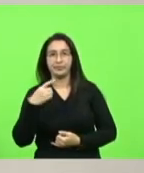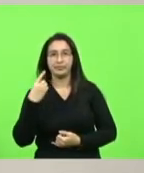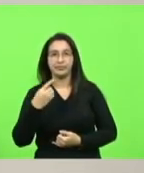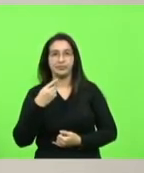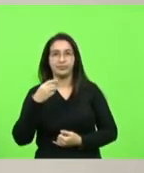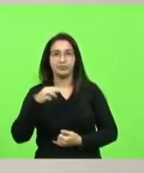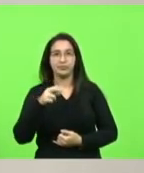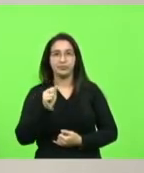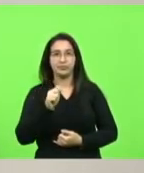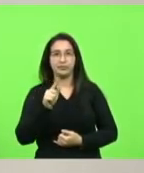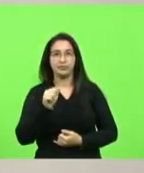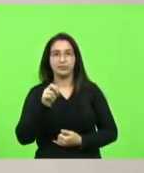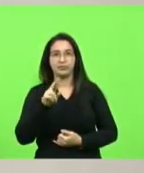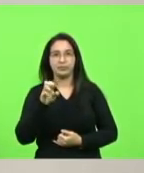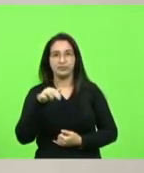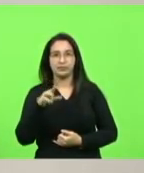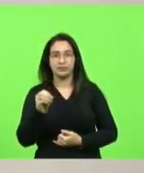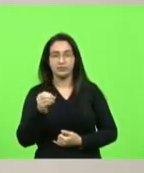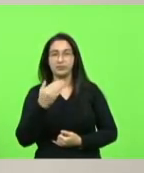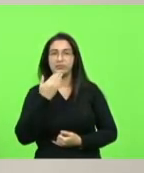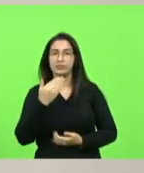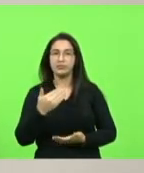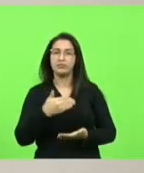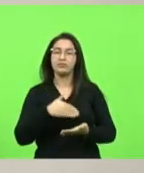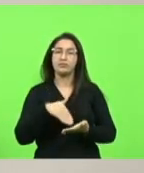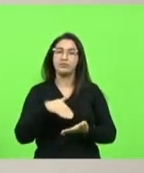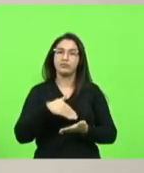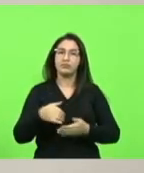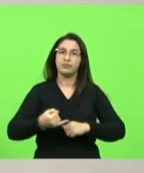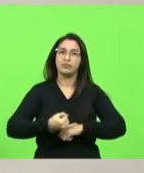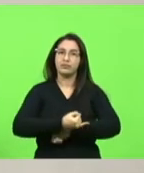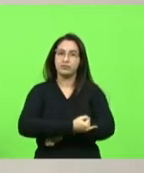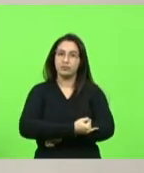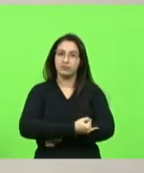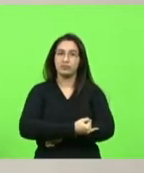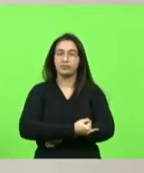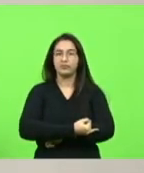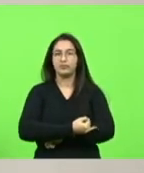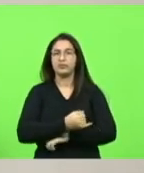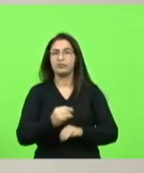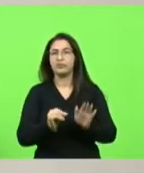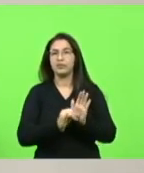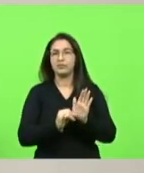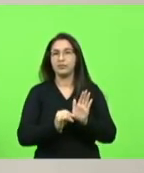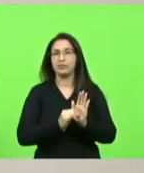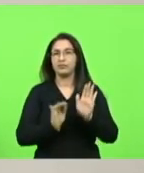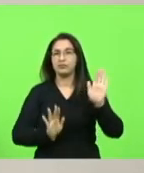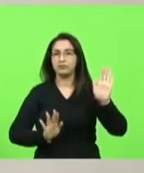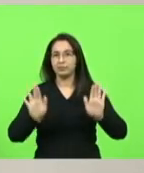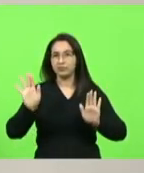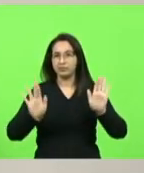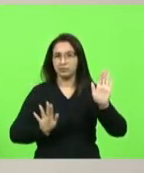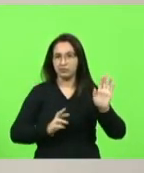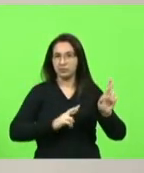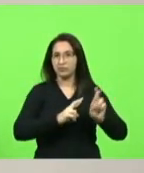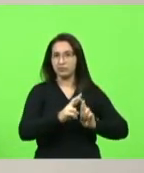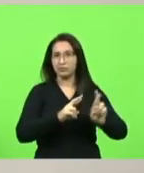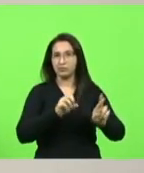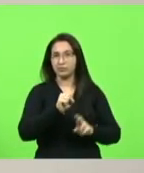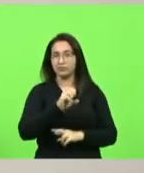Martins solicitando ao secretário do estado da infraestrutura informações acerca do edital de licitação da rodovia SC